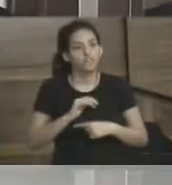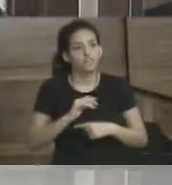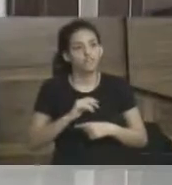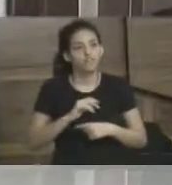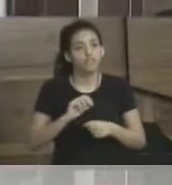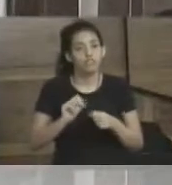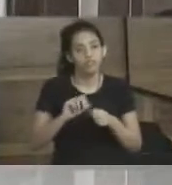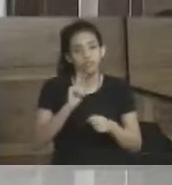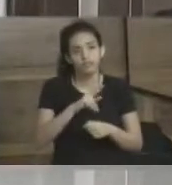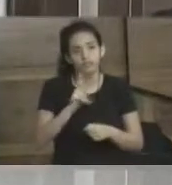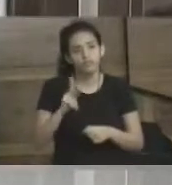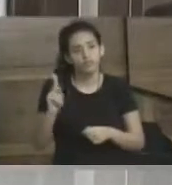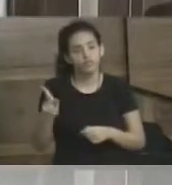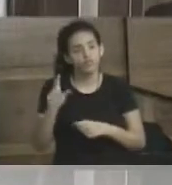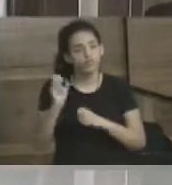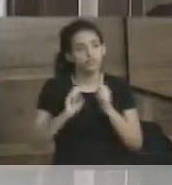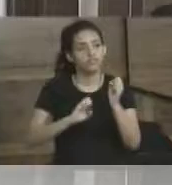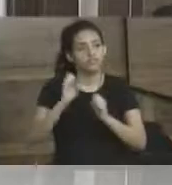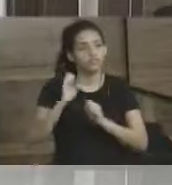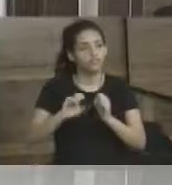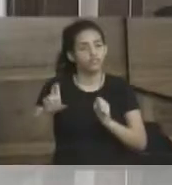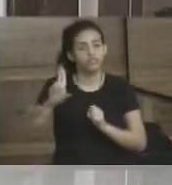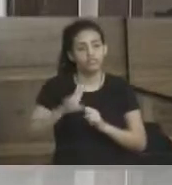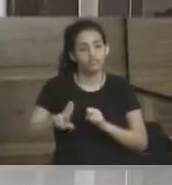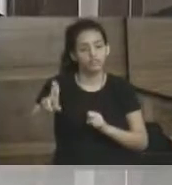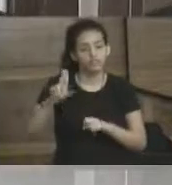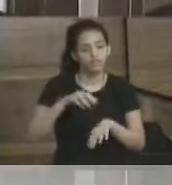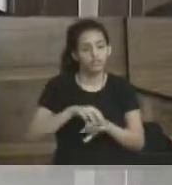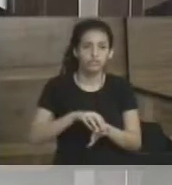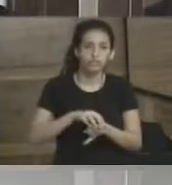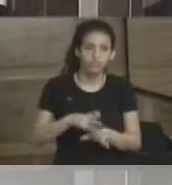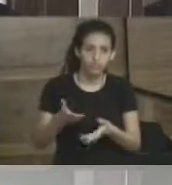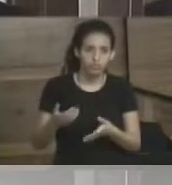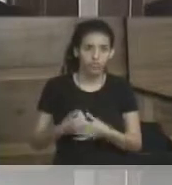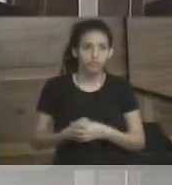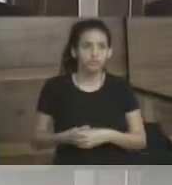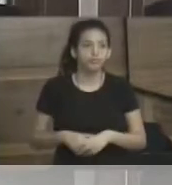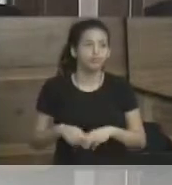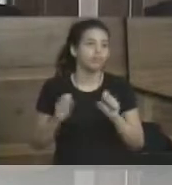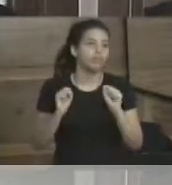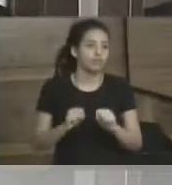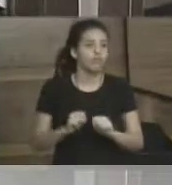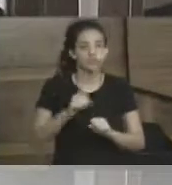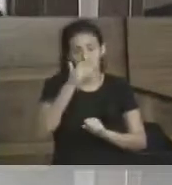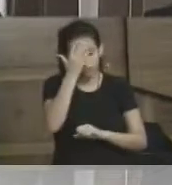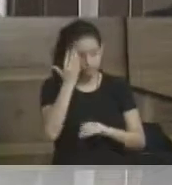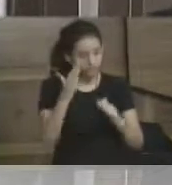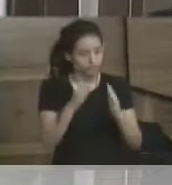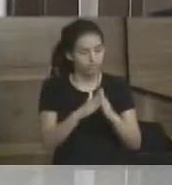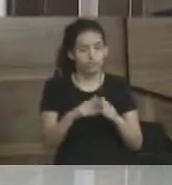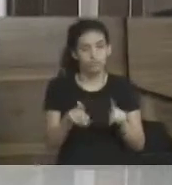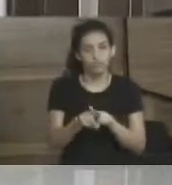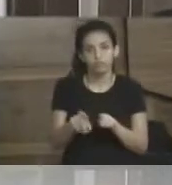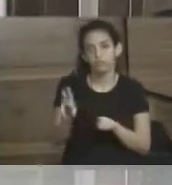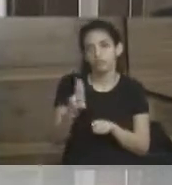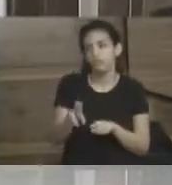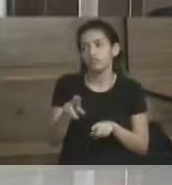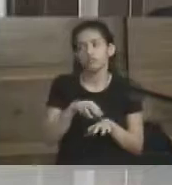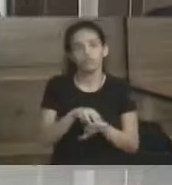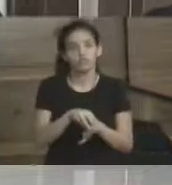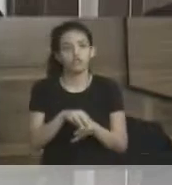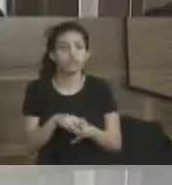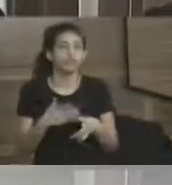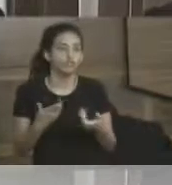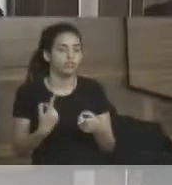PPP para que os empresários possam usufruir desse turismo? Claro, que dando possibilidade para o morador de Angra do Jeio também usufruir do turismo,